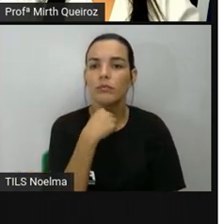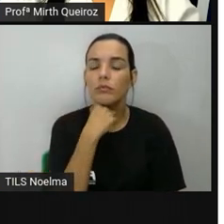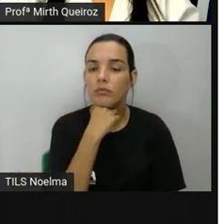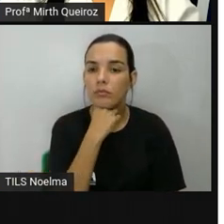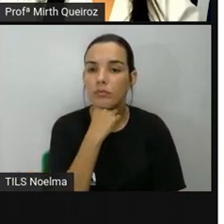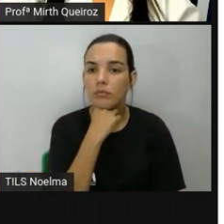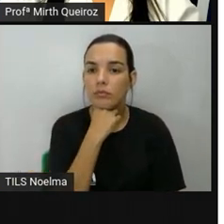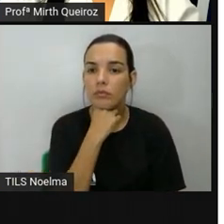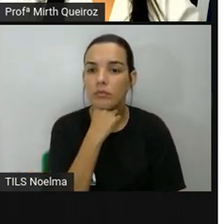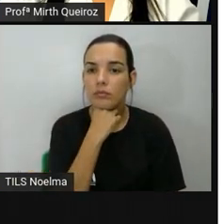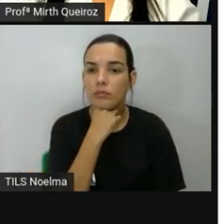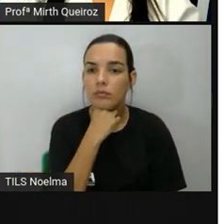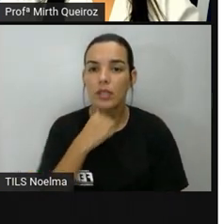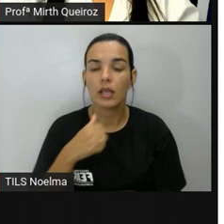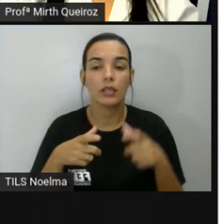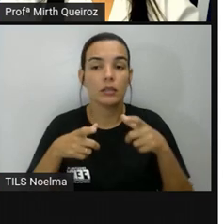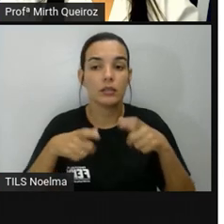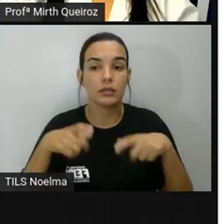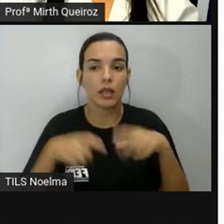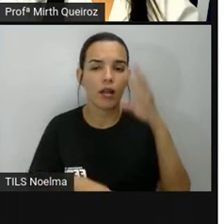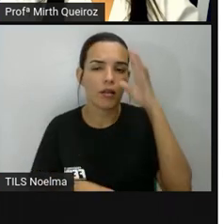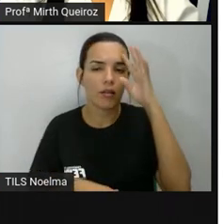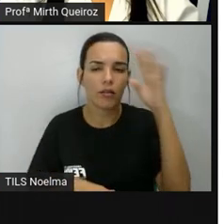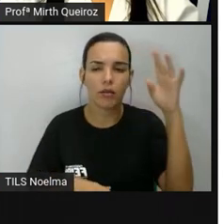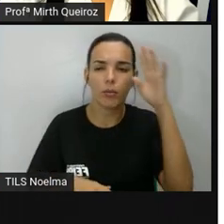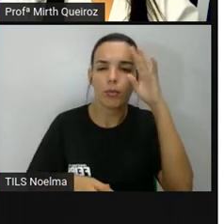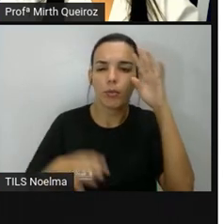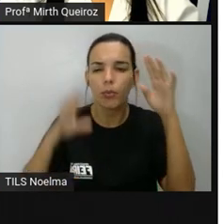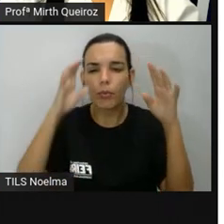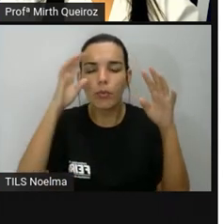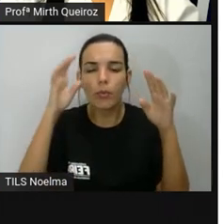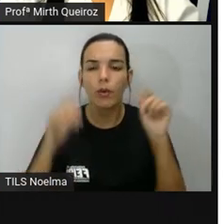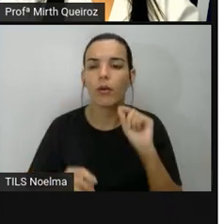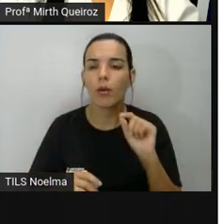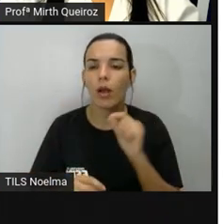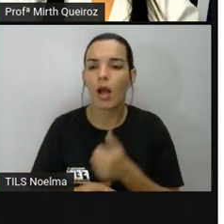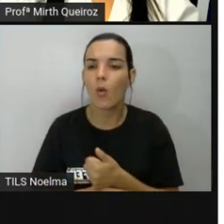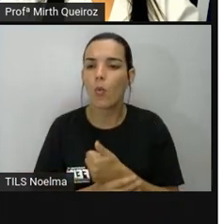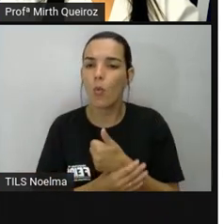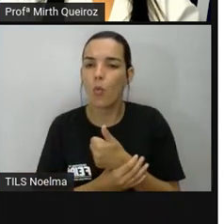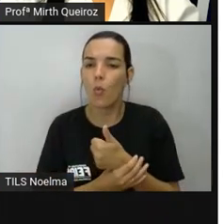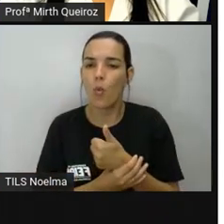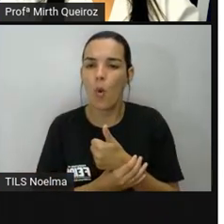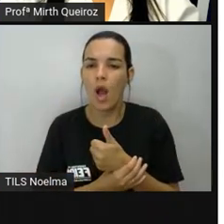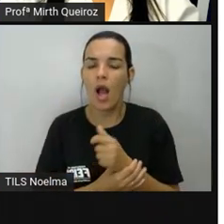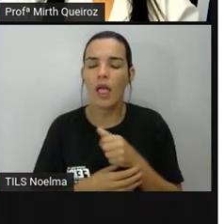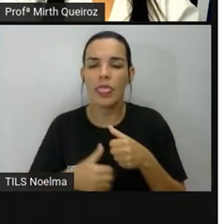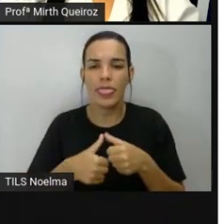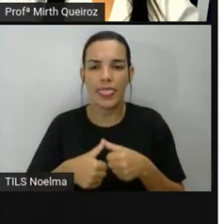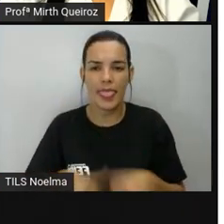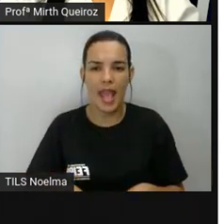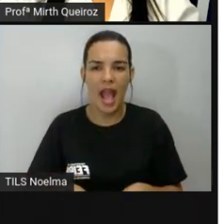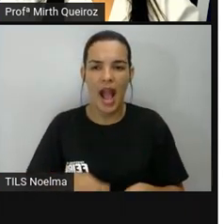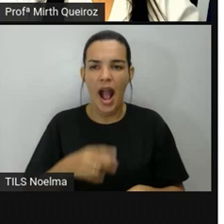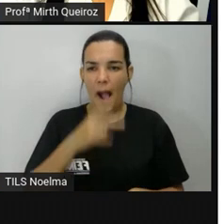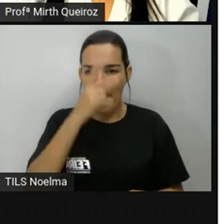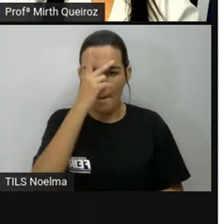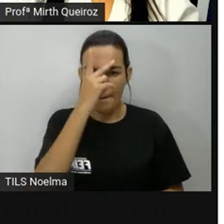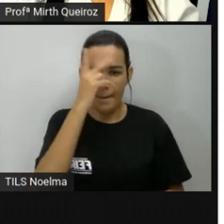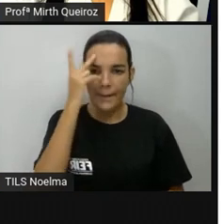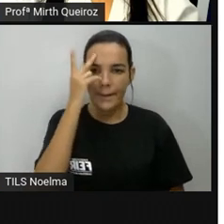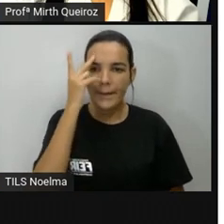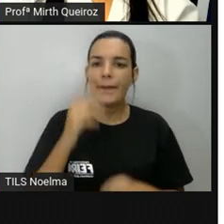O 1, ele estaria... Vamos imaginar que esse 1 aí, ele vai ficar aí como se fosse